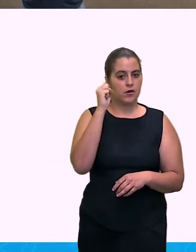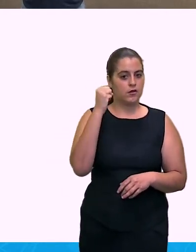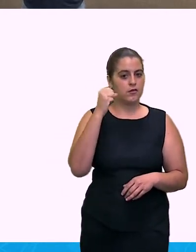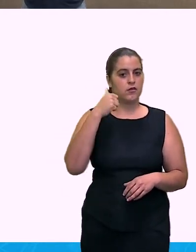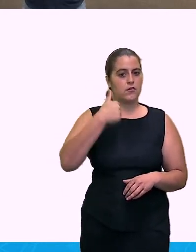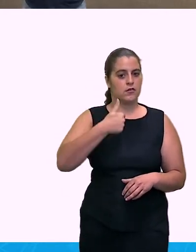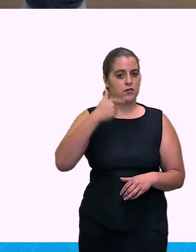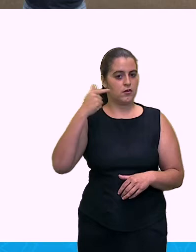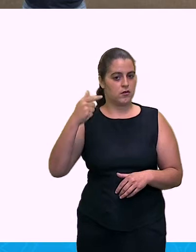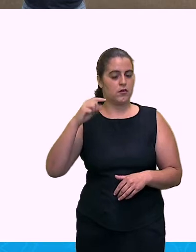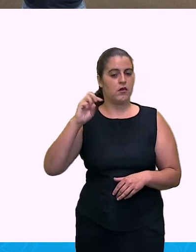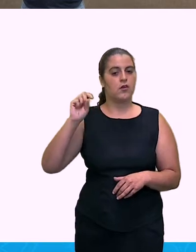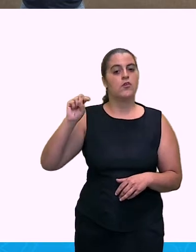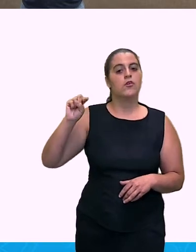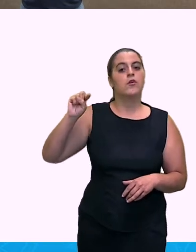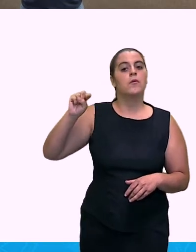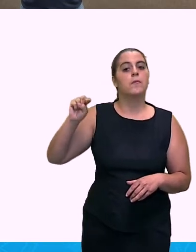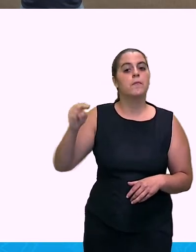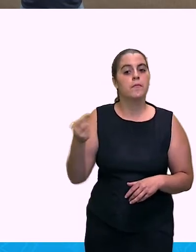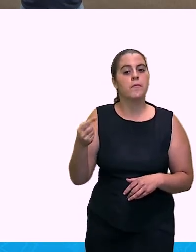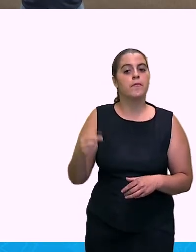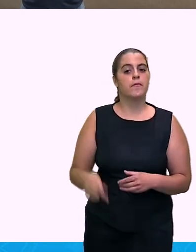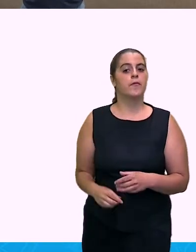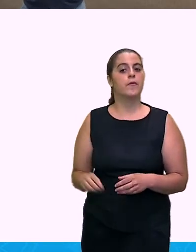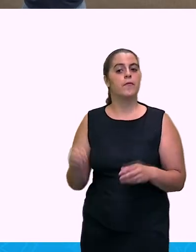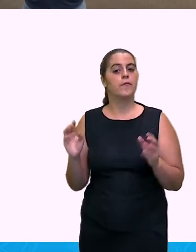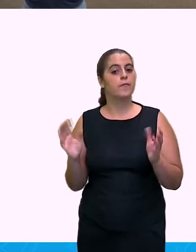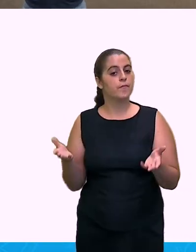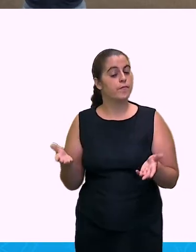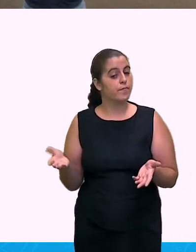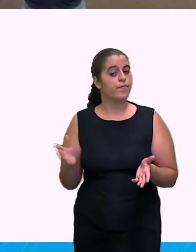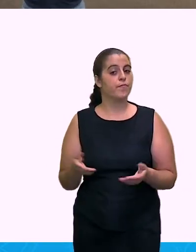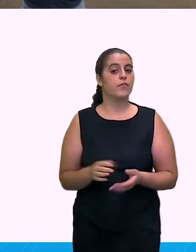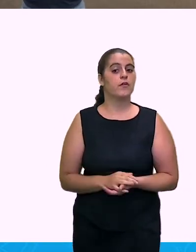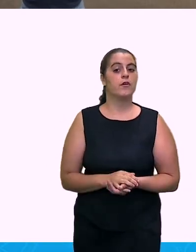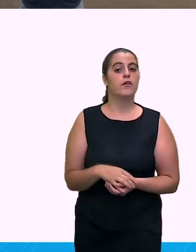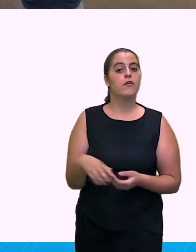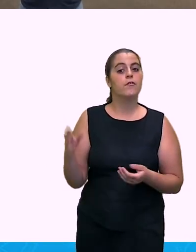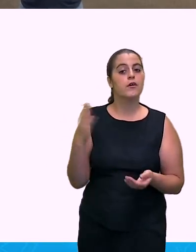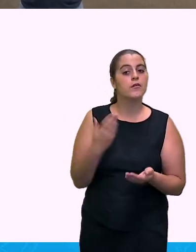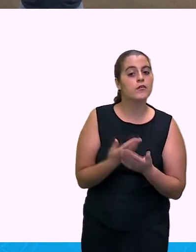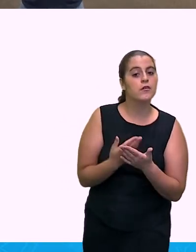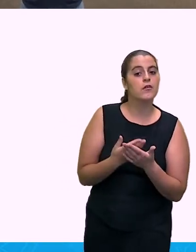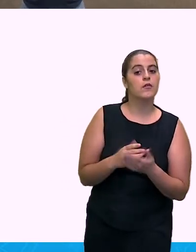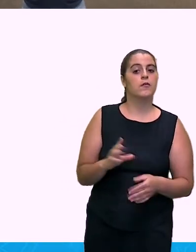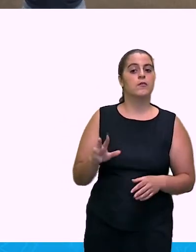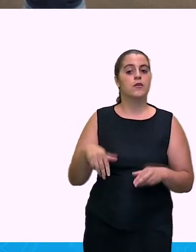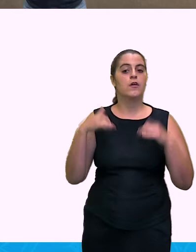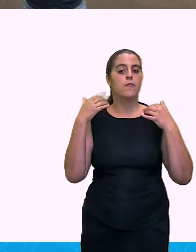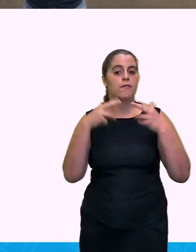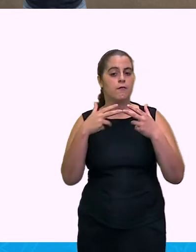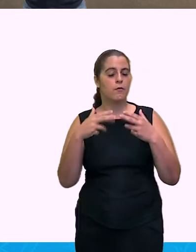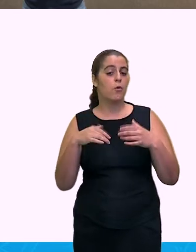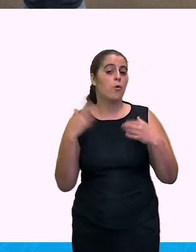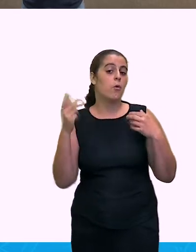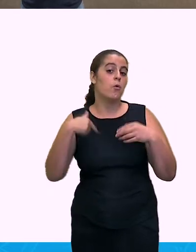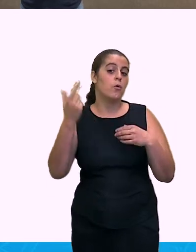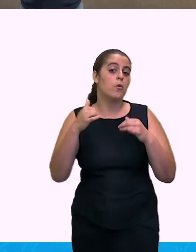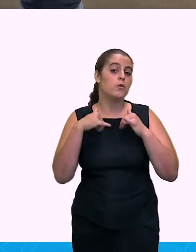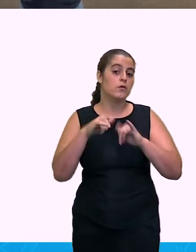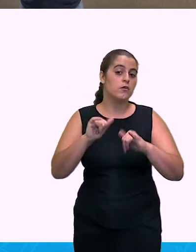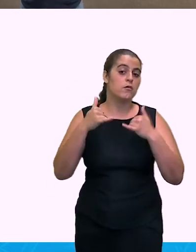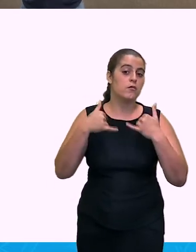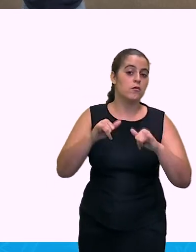né? 11 anos atrás. No censo agora, que vai começar, nós já teremos novas informações no futuro